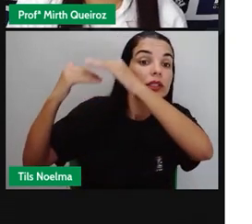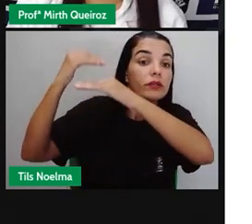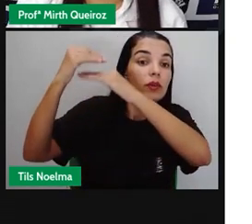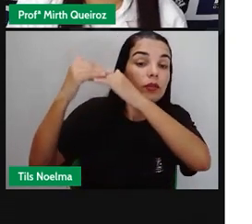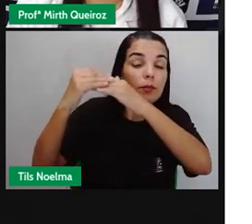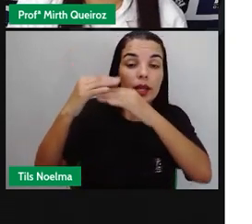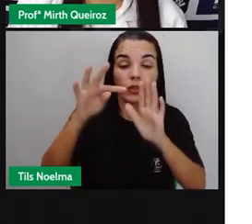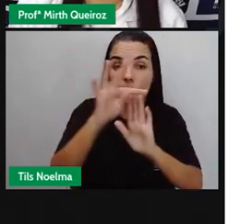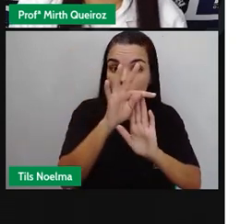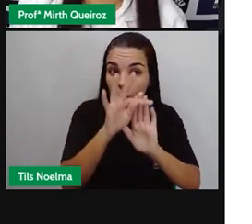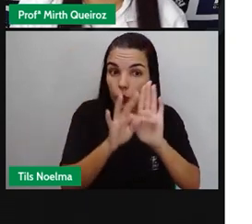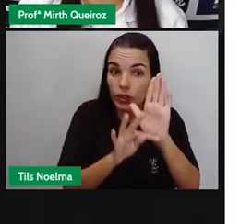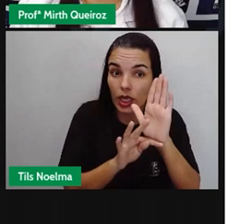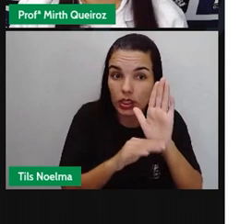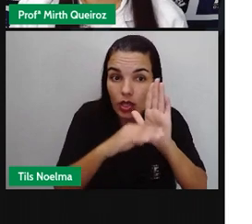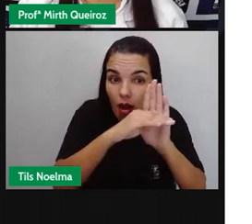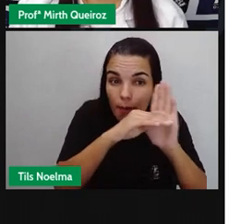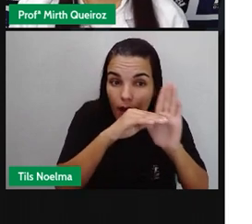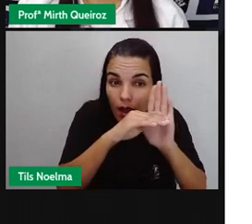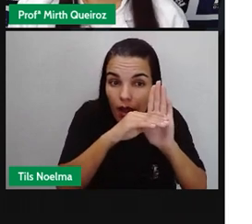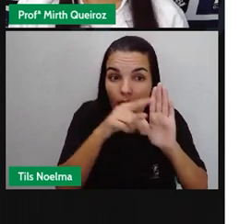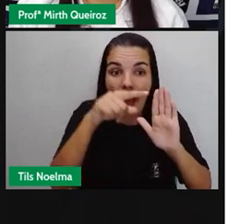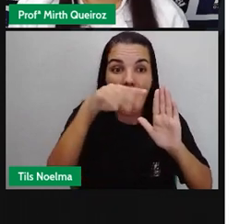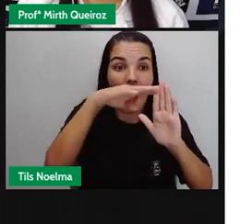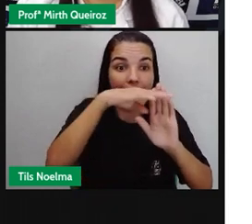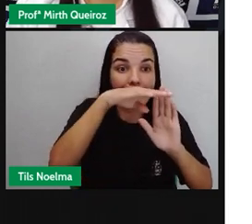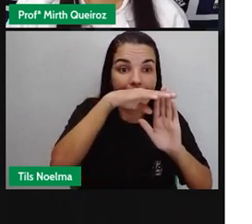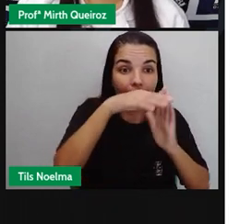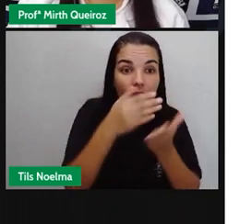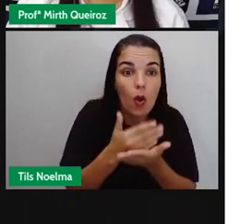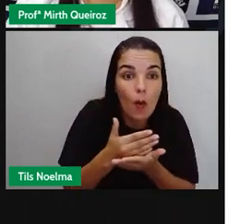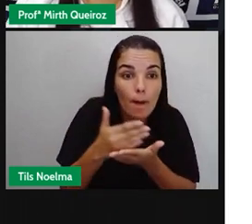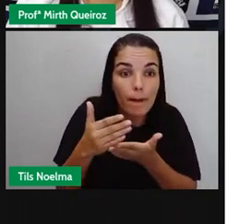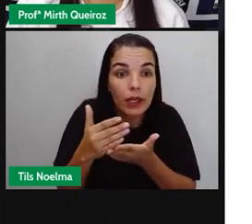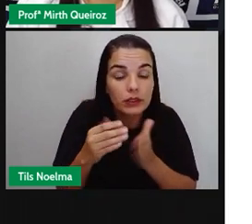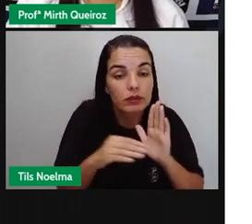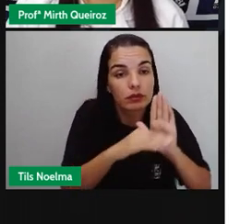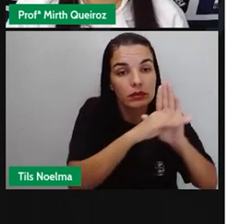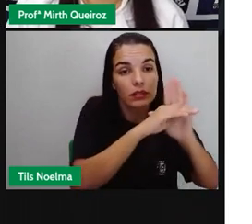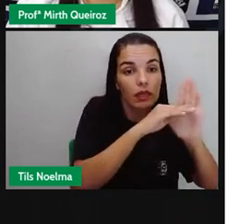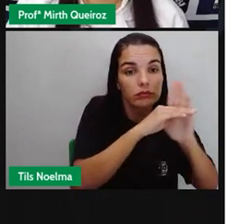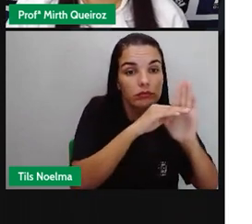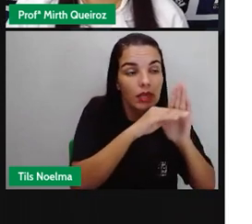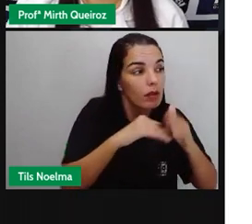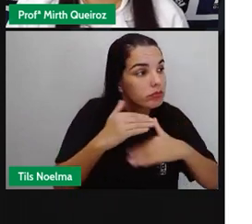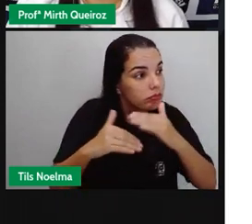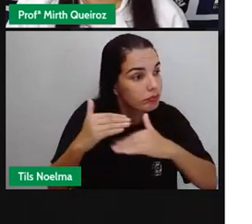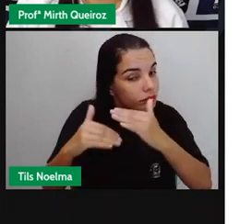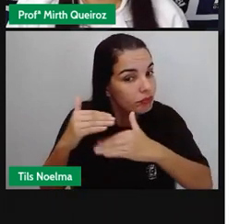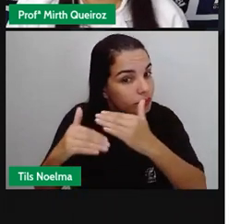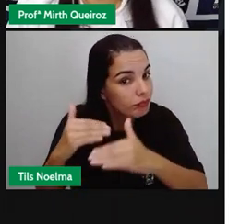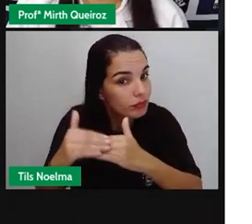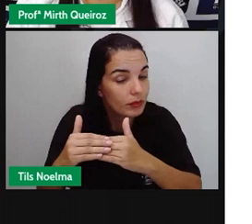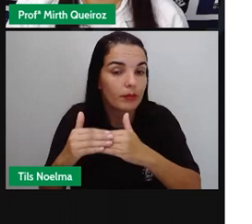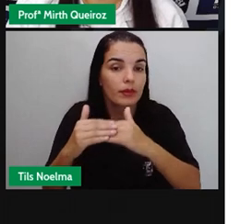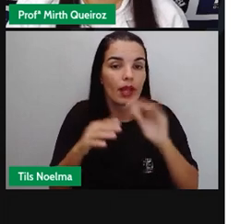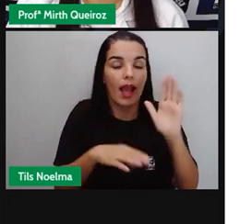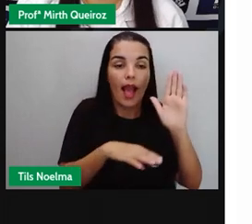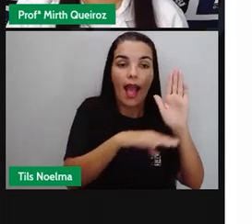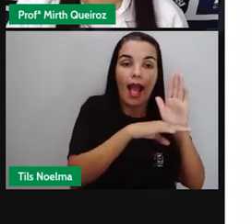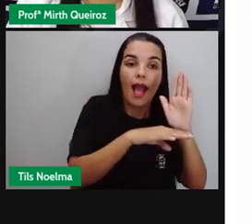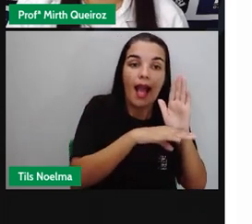é o conflito aí Qual é o problema aí Da história No desenvolvimento Aqui se desenrolam Os acontecimentos da história